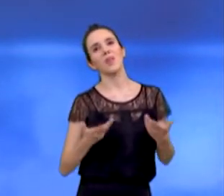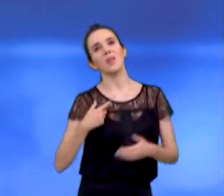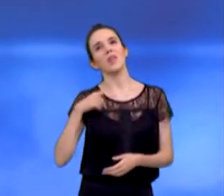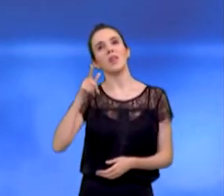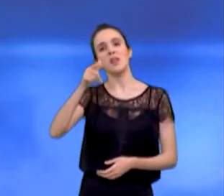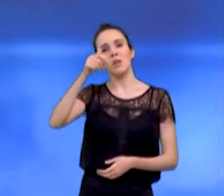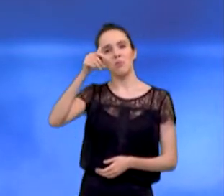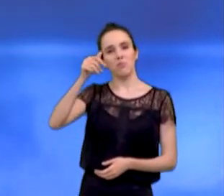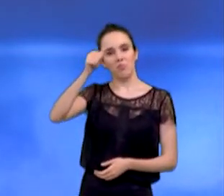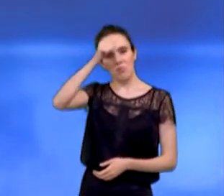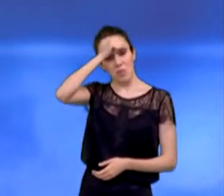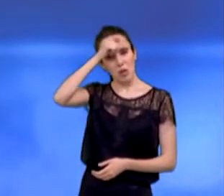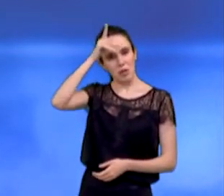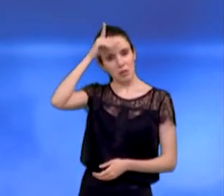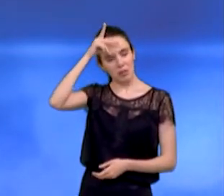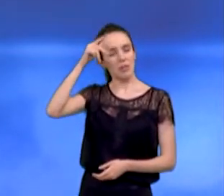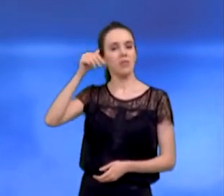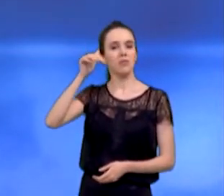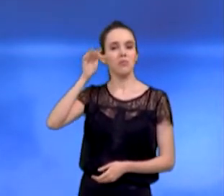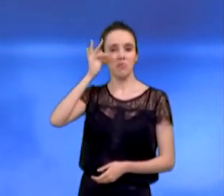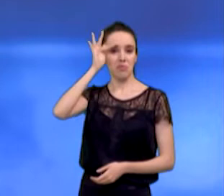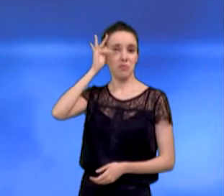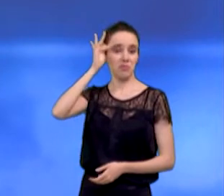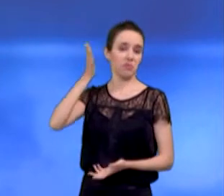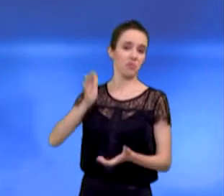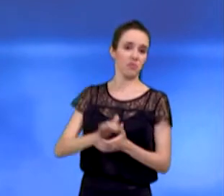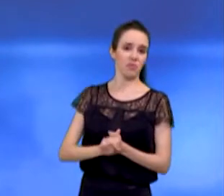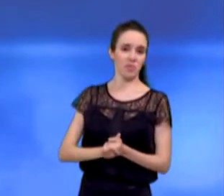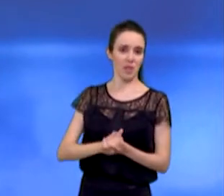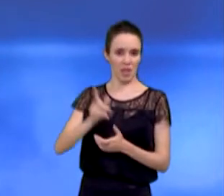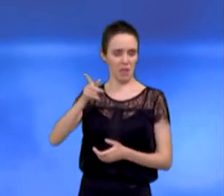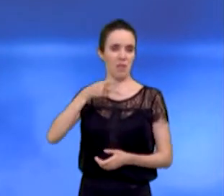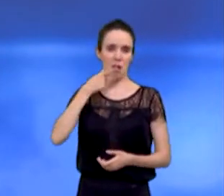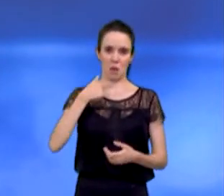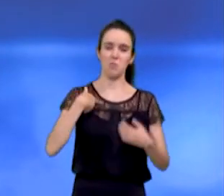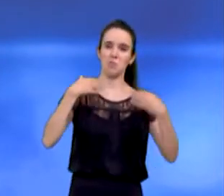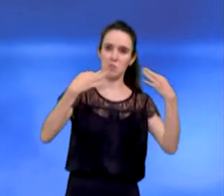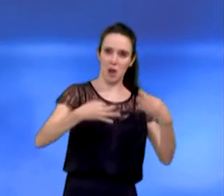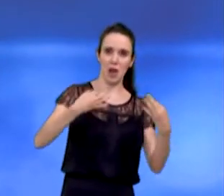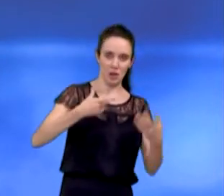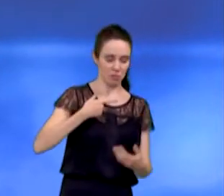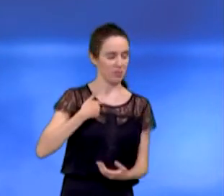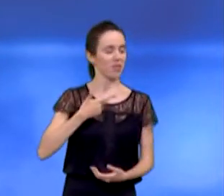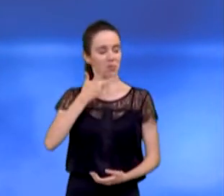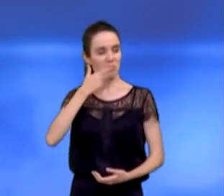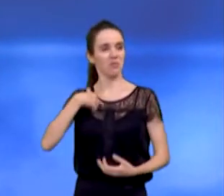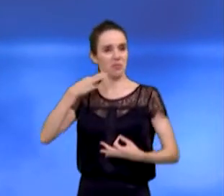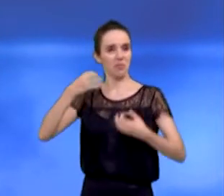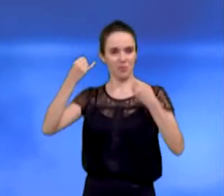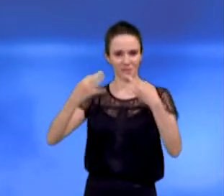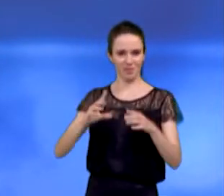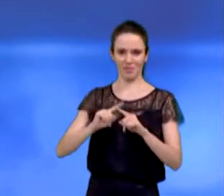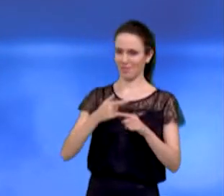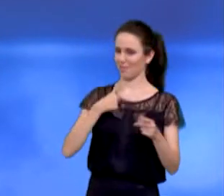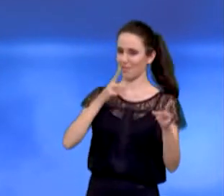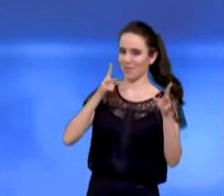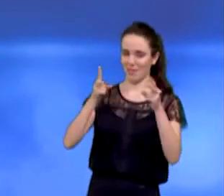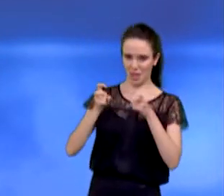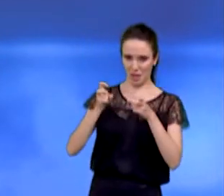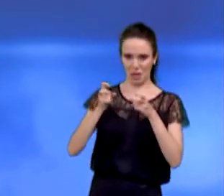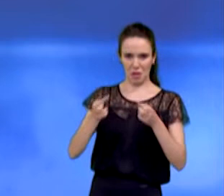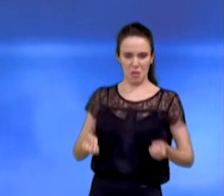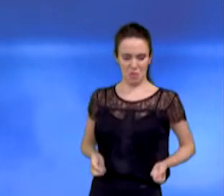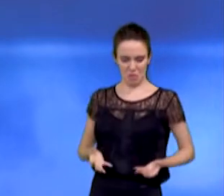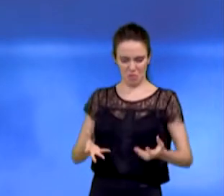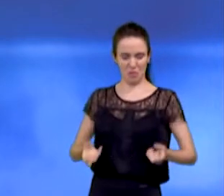prefeito defendendo a sua administração, mas o que a gente percebe é que gasta-se